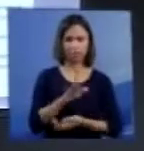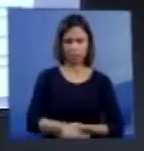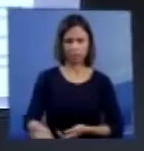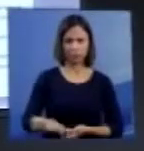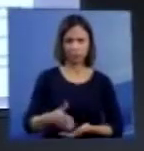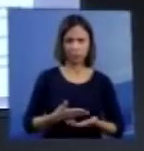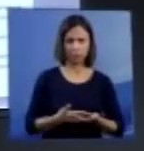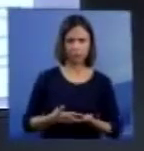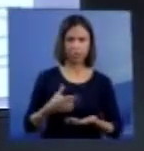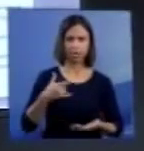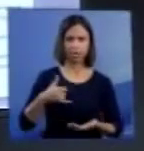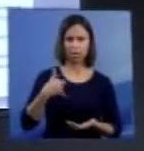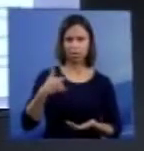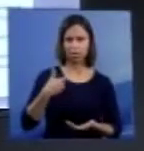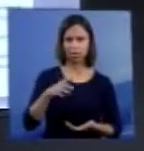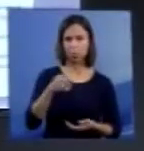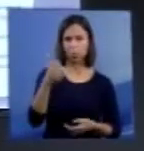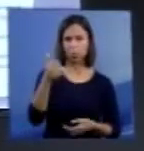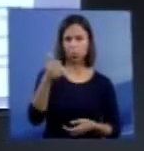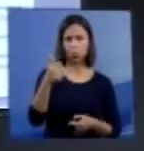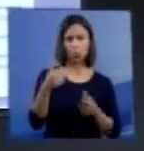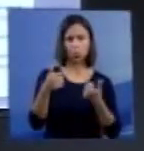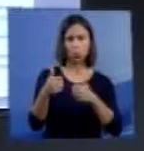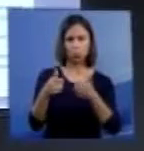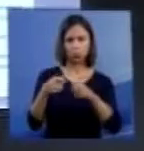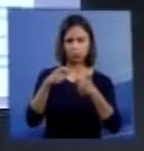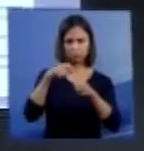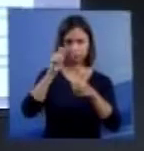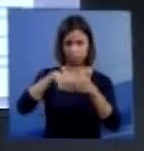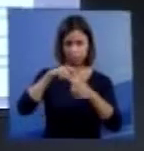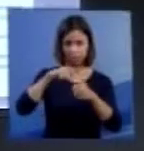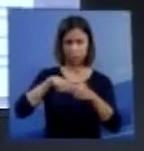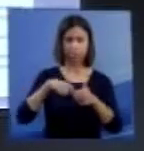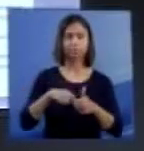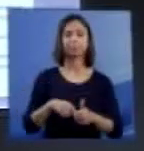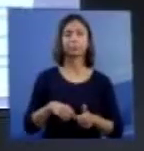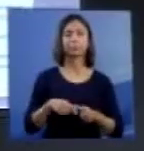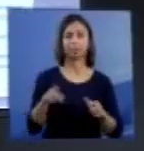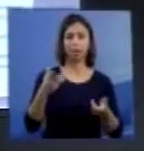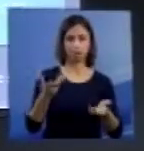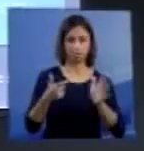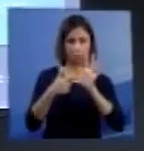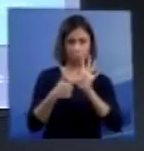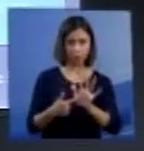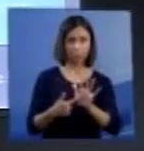todo, quando tinha 11 meses de idade, está aqui referindo.